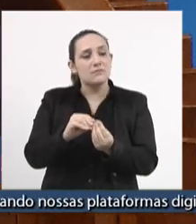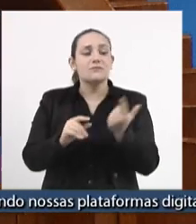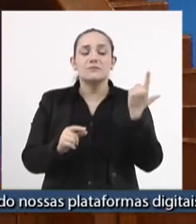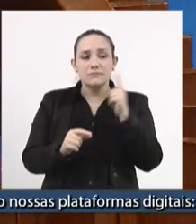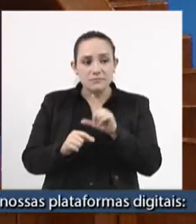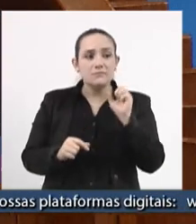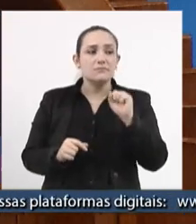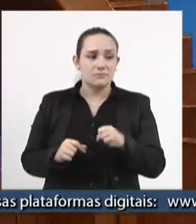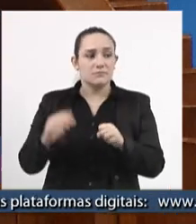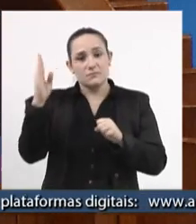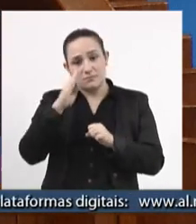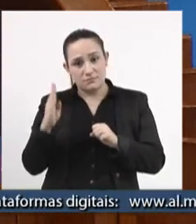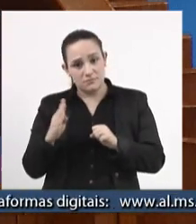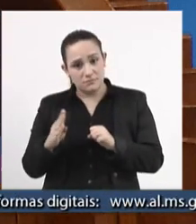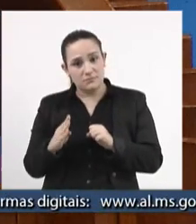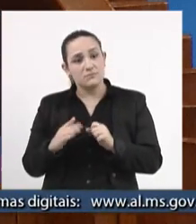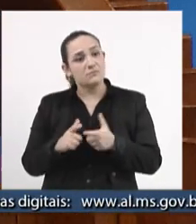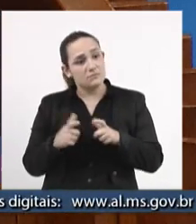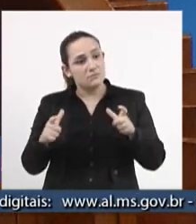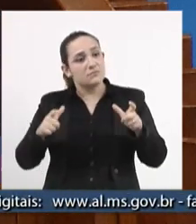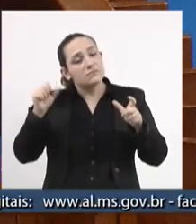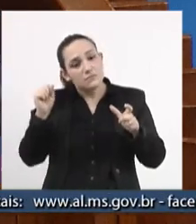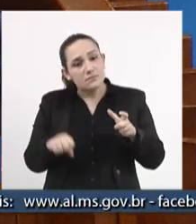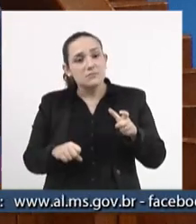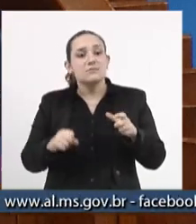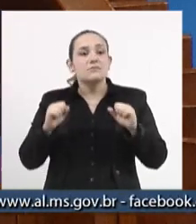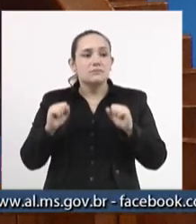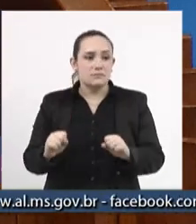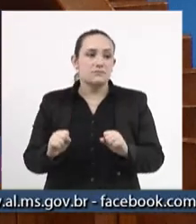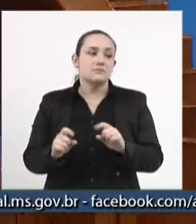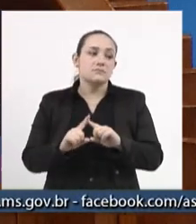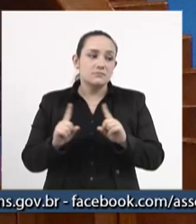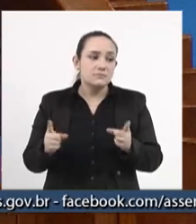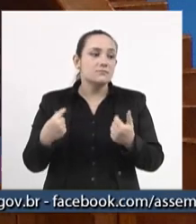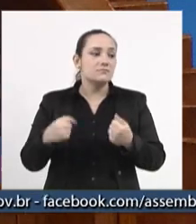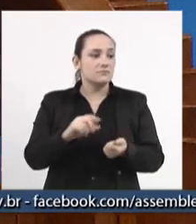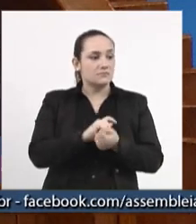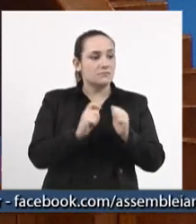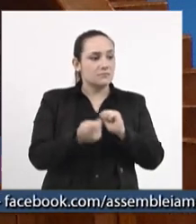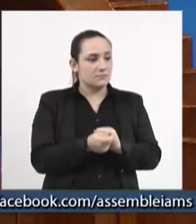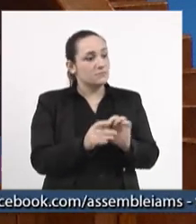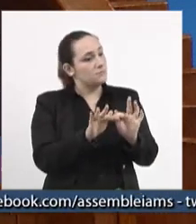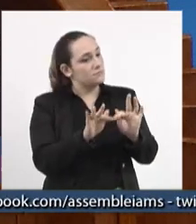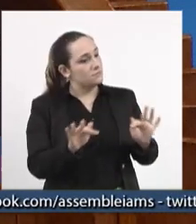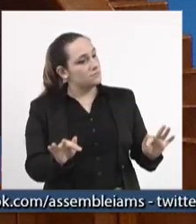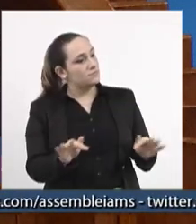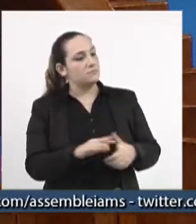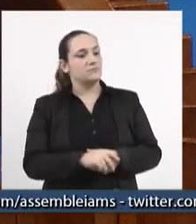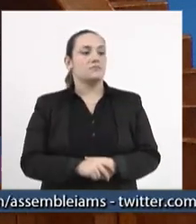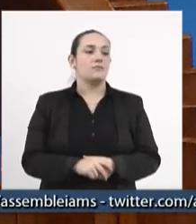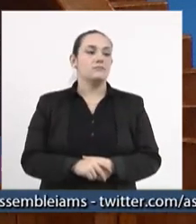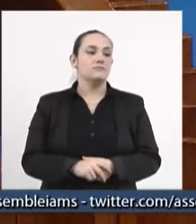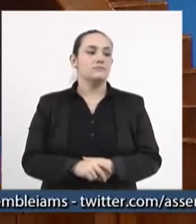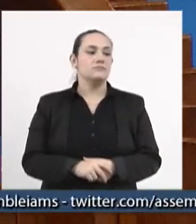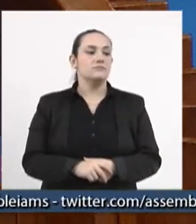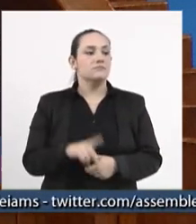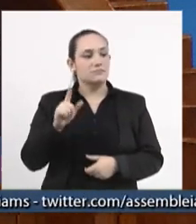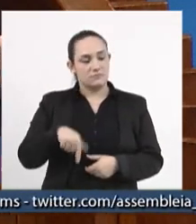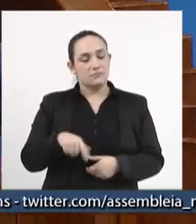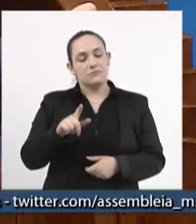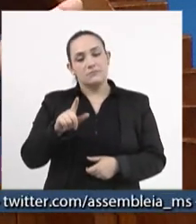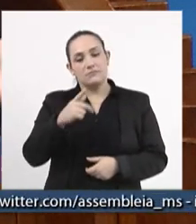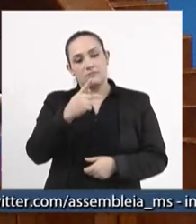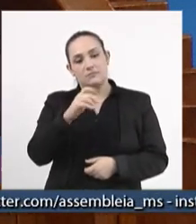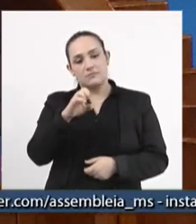Brasil possa voltar a crescer já, imediatamente, simplificando, que é a proposta da Simplificar Já, que é a proposta da PEC 46.